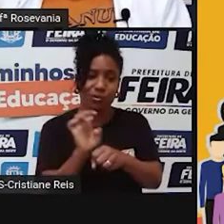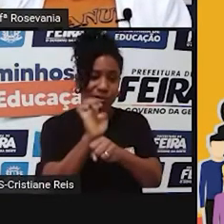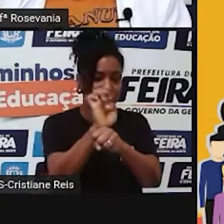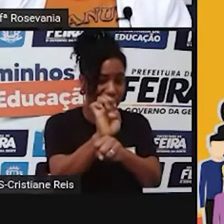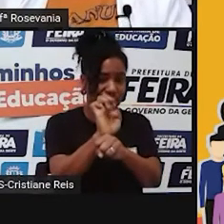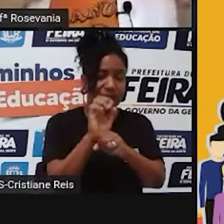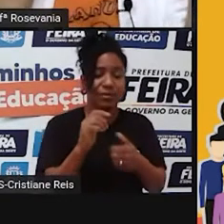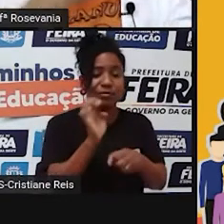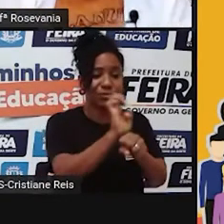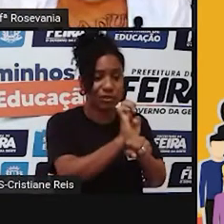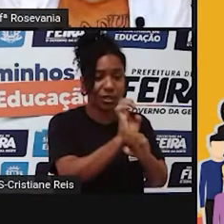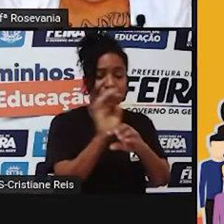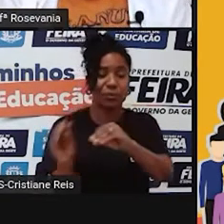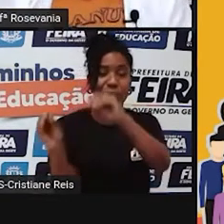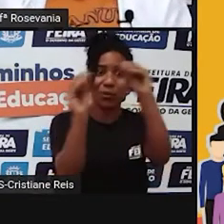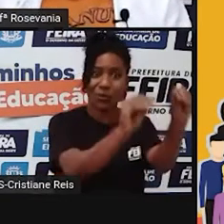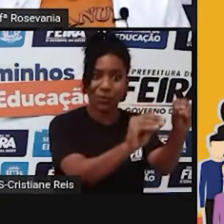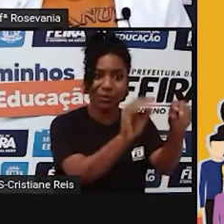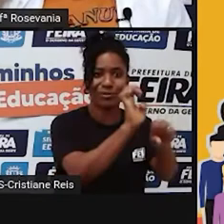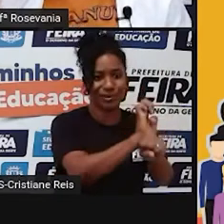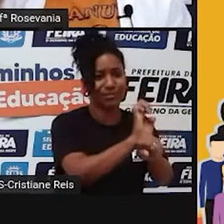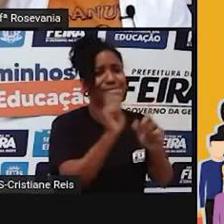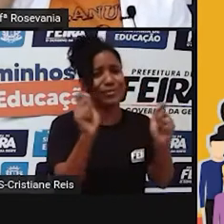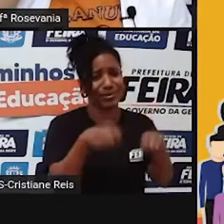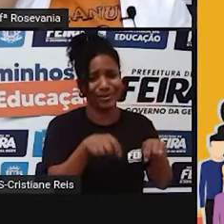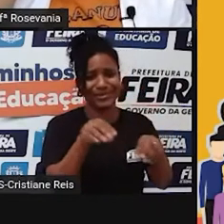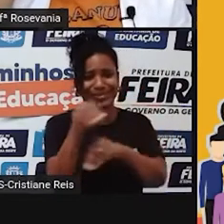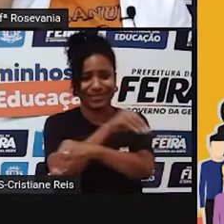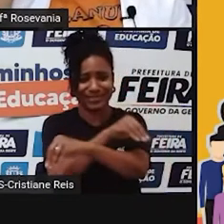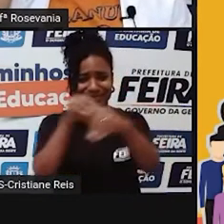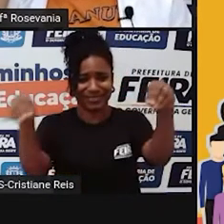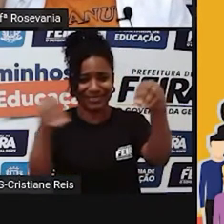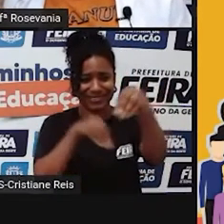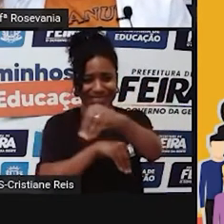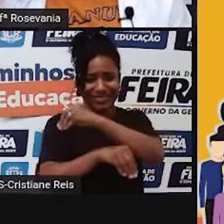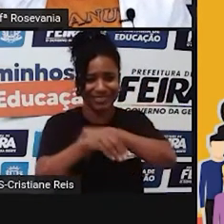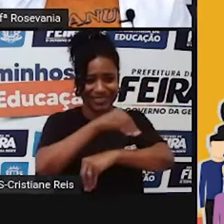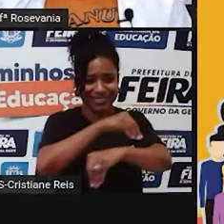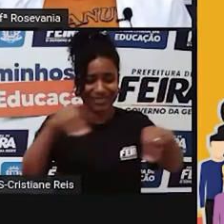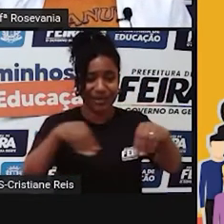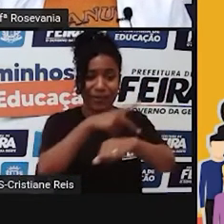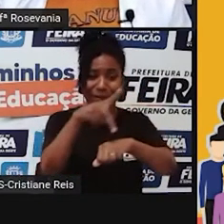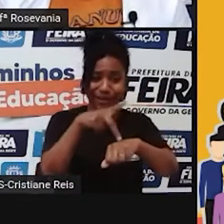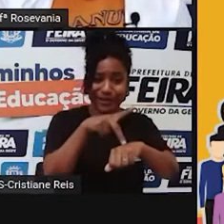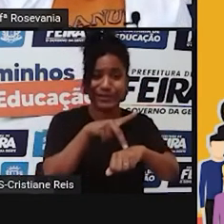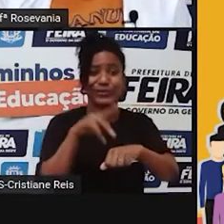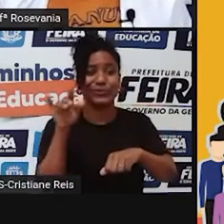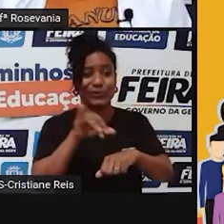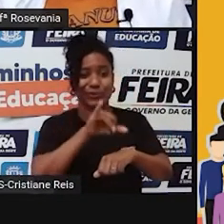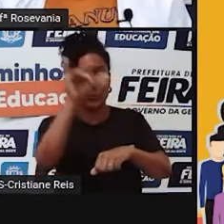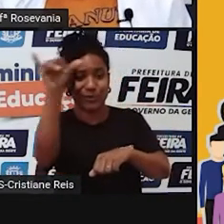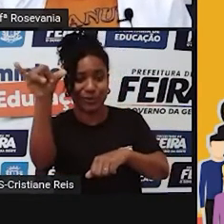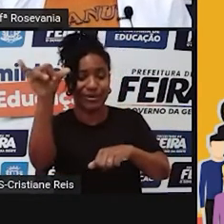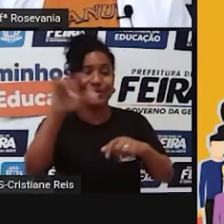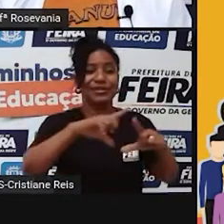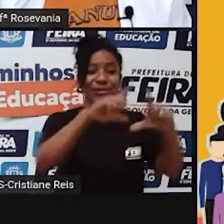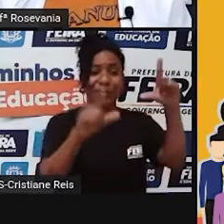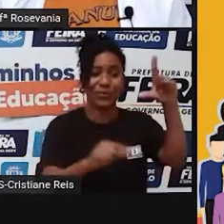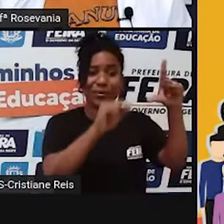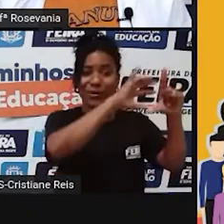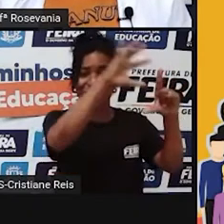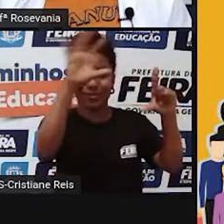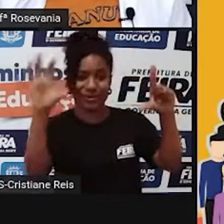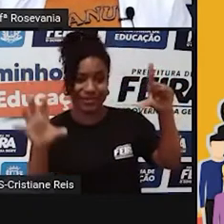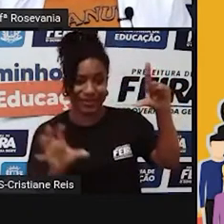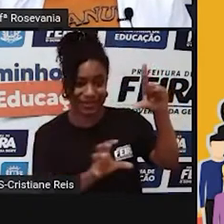de um estado para outro estado também. Posso mudar de um país para o outro, de um continente para o outro. E a